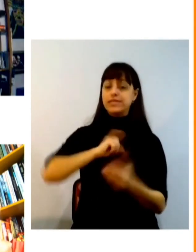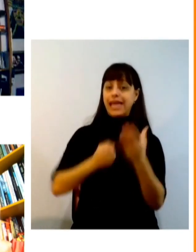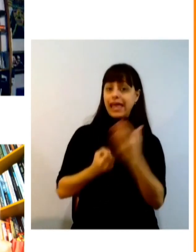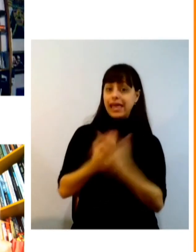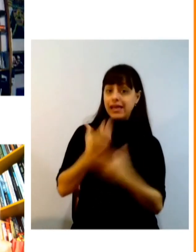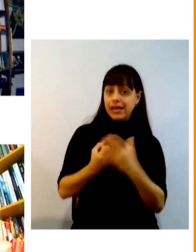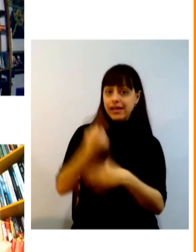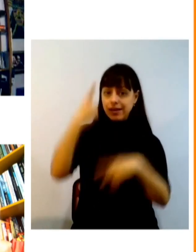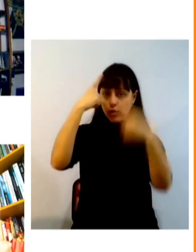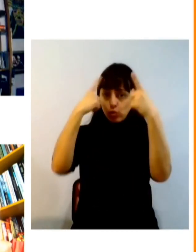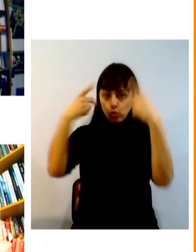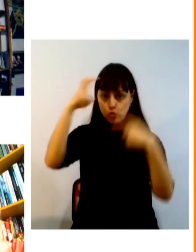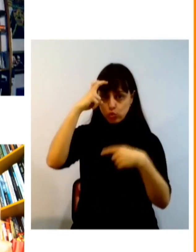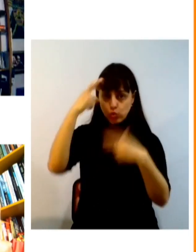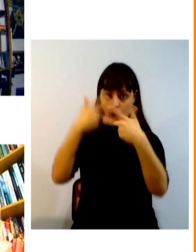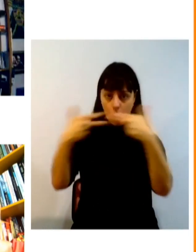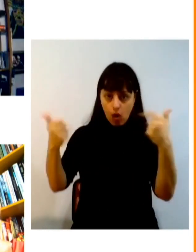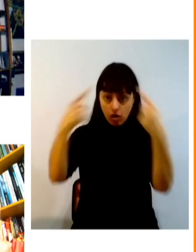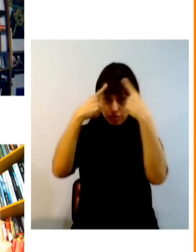gestão cultural